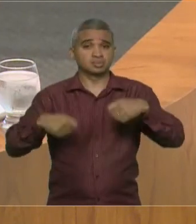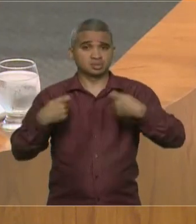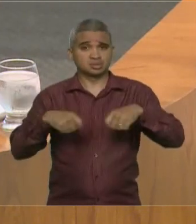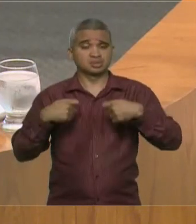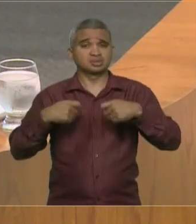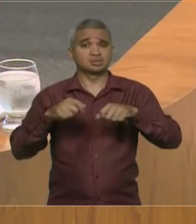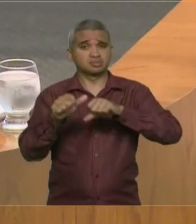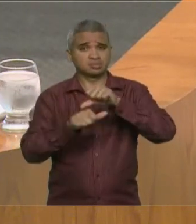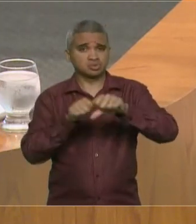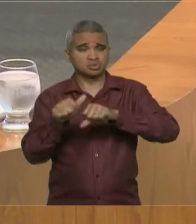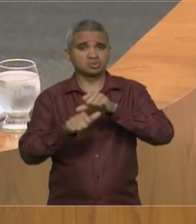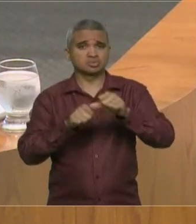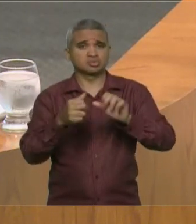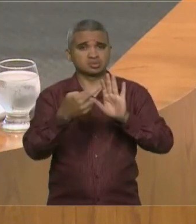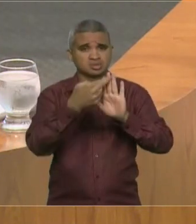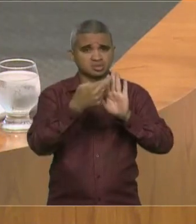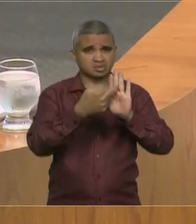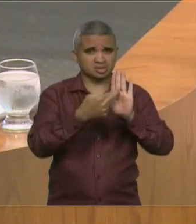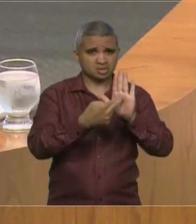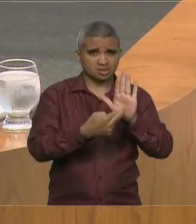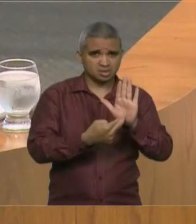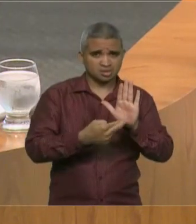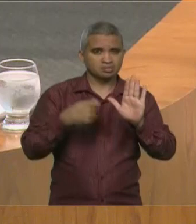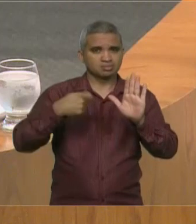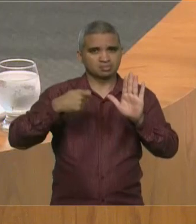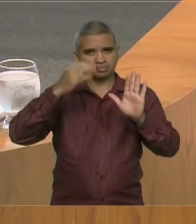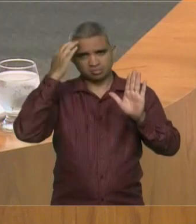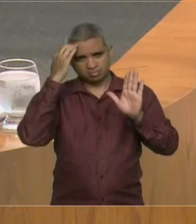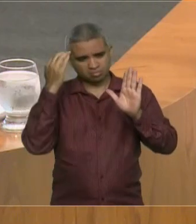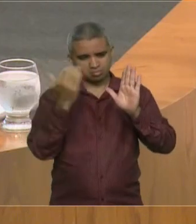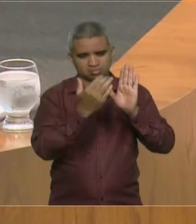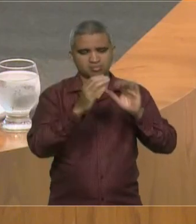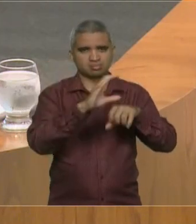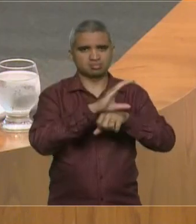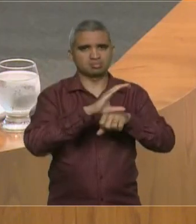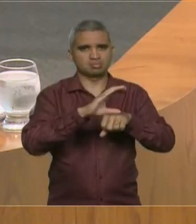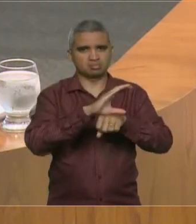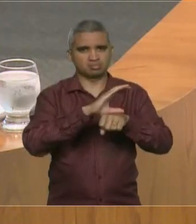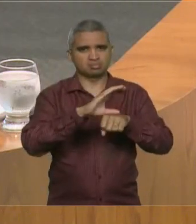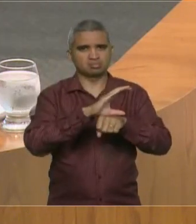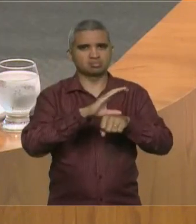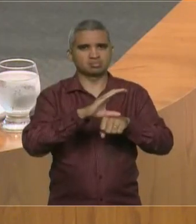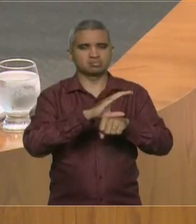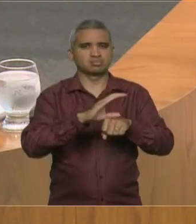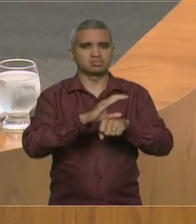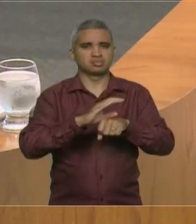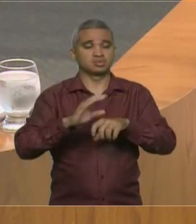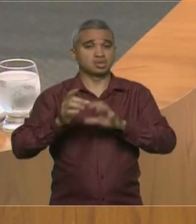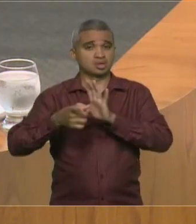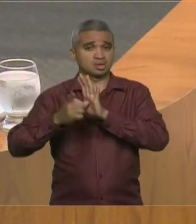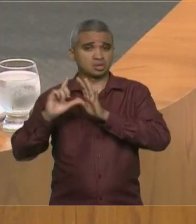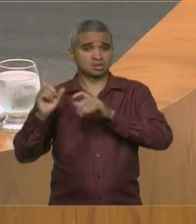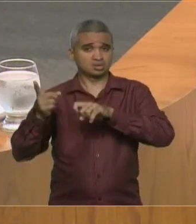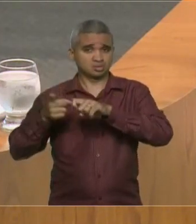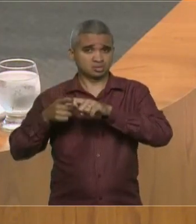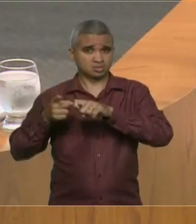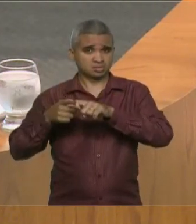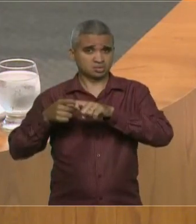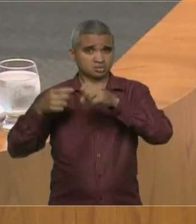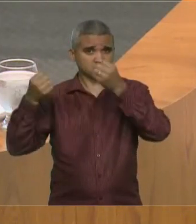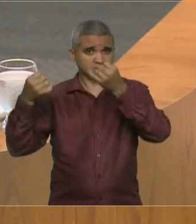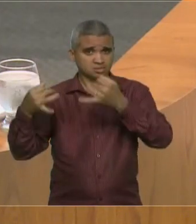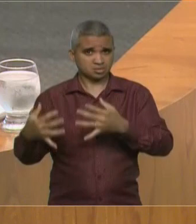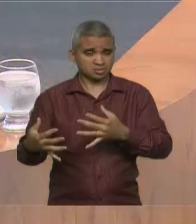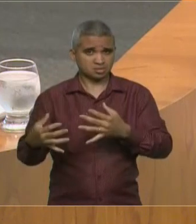o crivo constitucional, pois, já diziam os médicos, a diferença